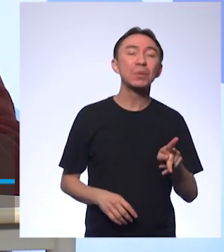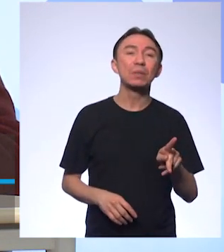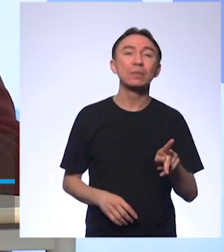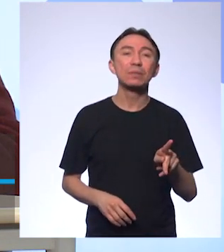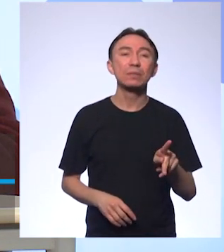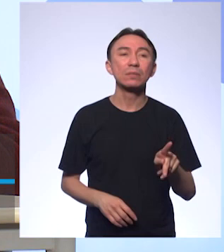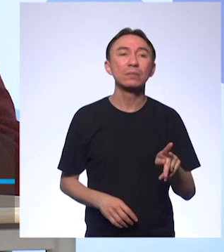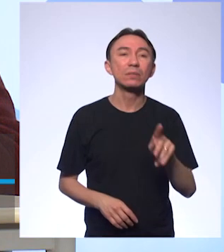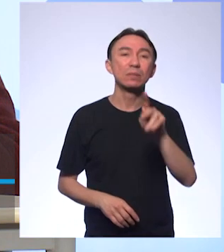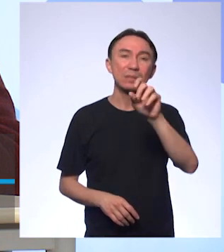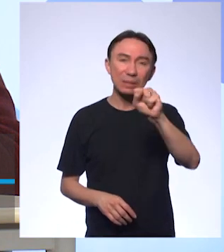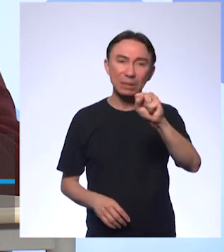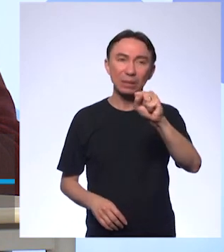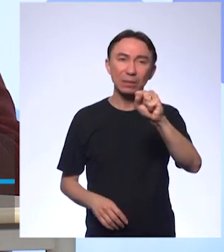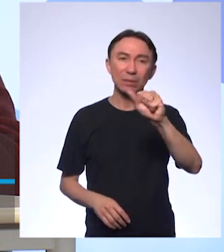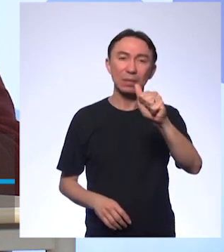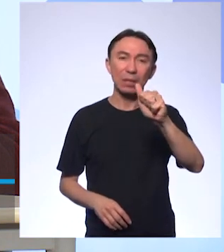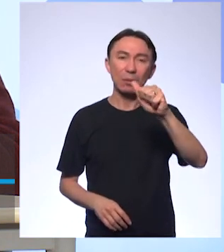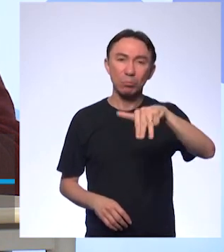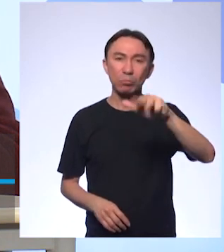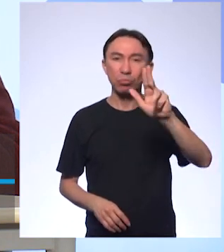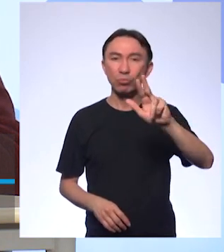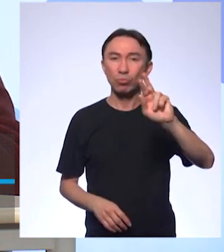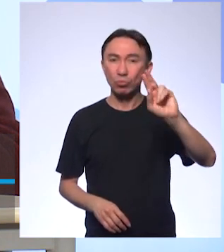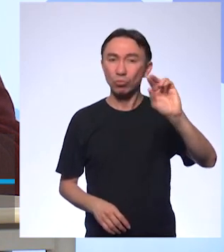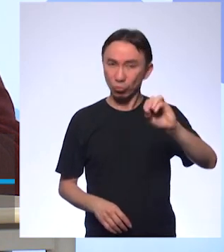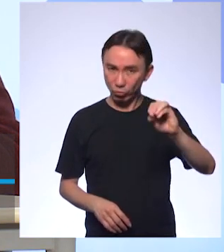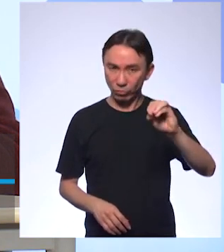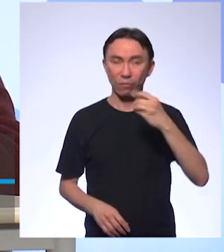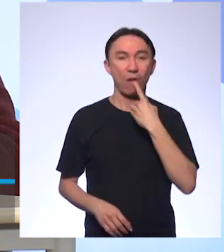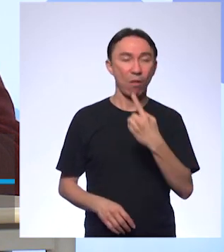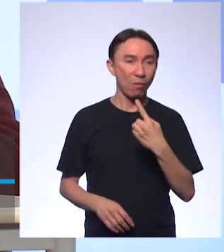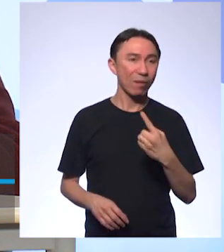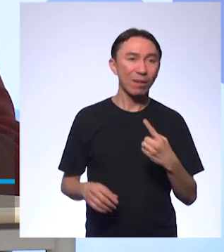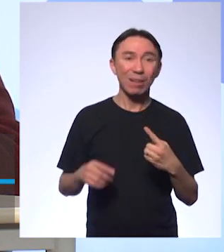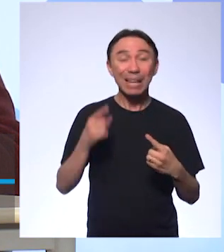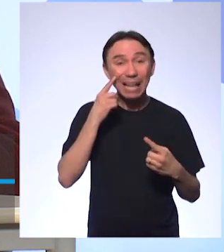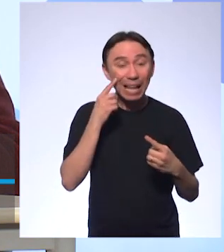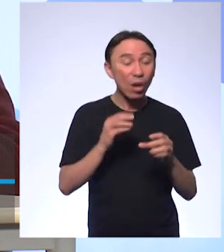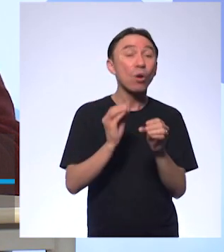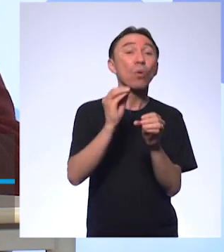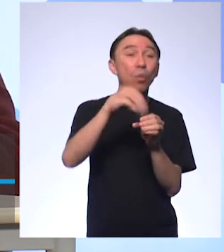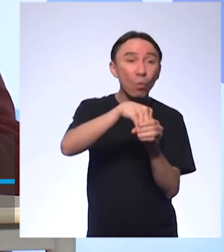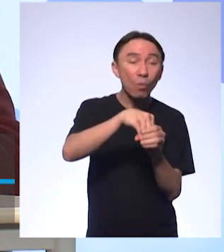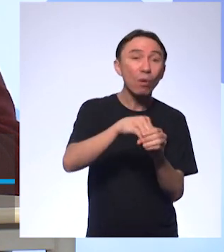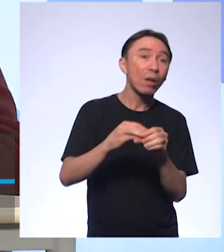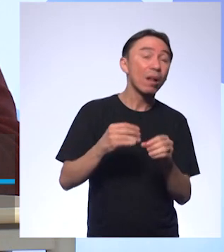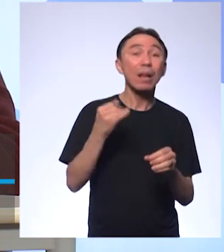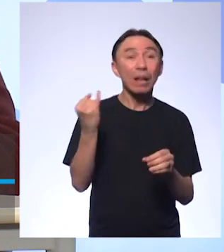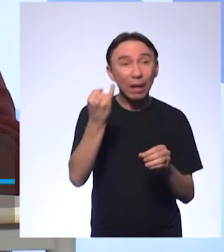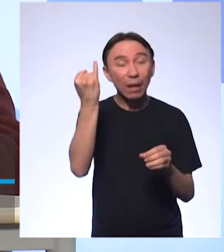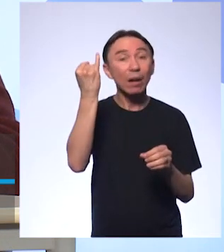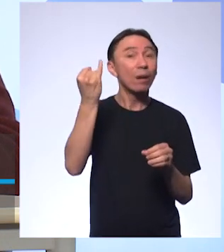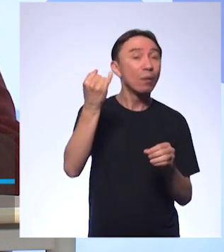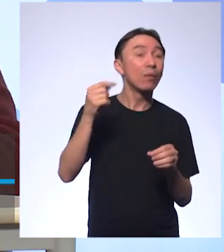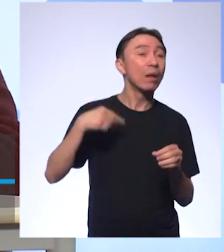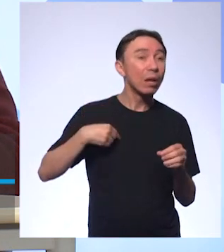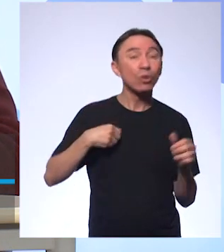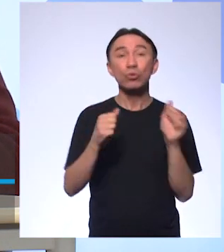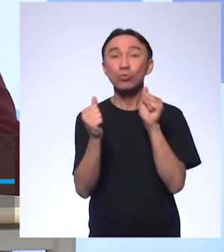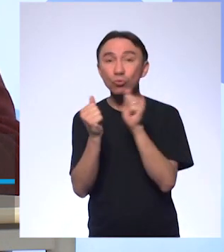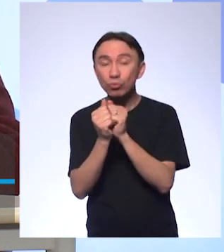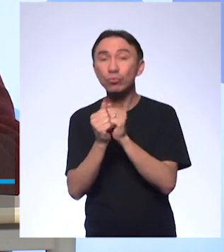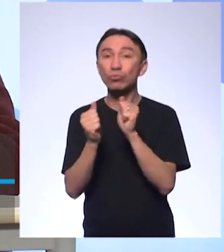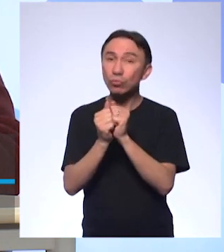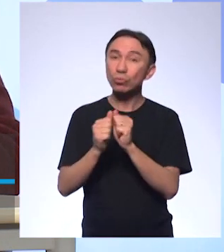Professor Saburo. Professor Saburo. É interessante trabalhar este conteúdo em conjunto com o professor de matemática, com o